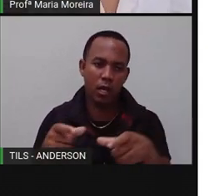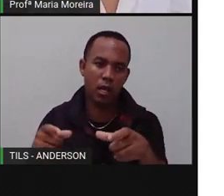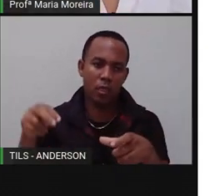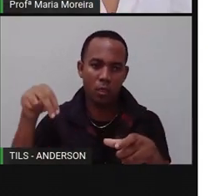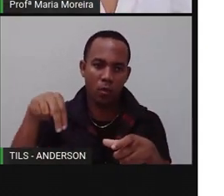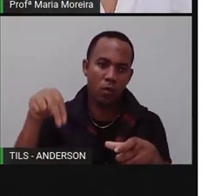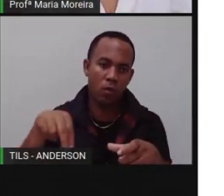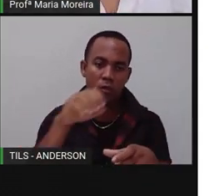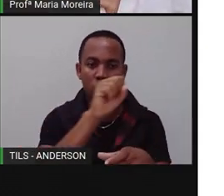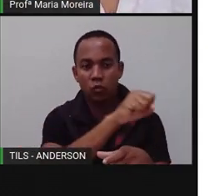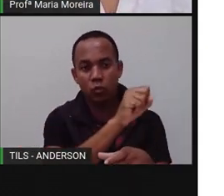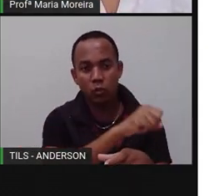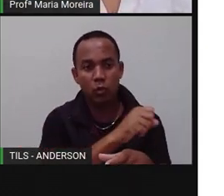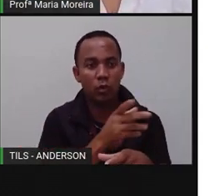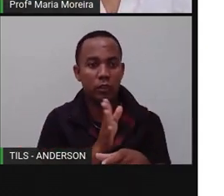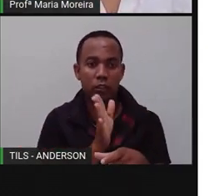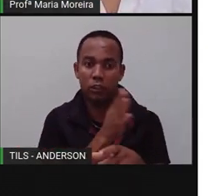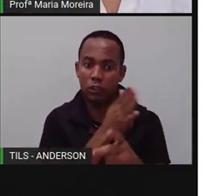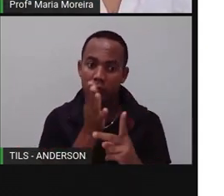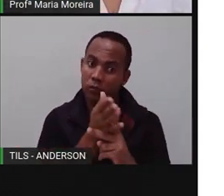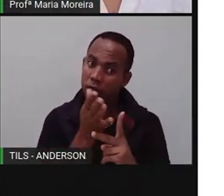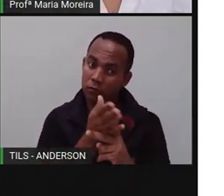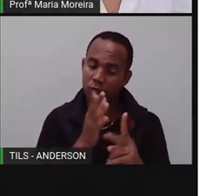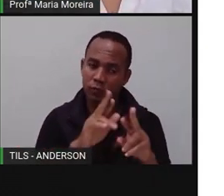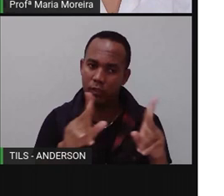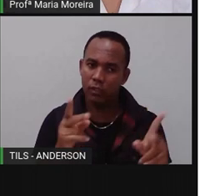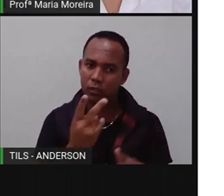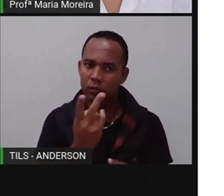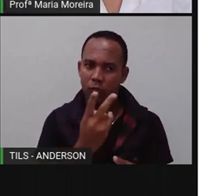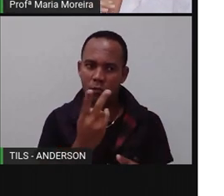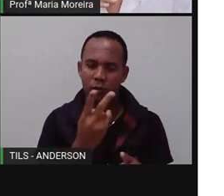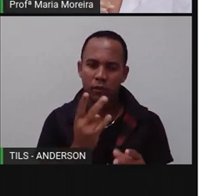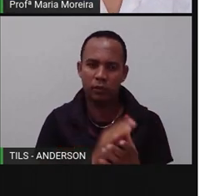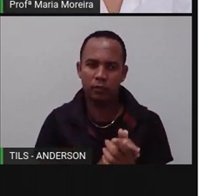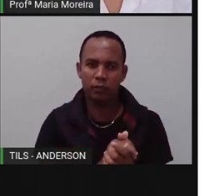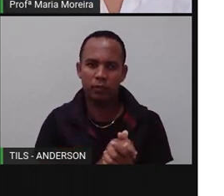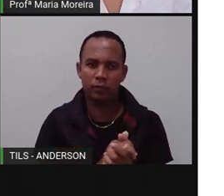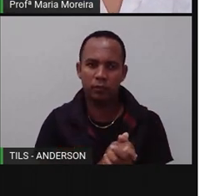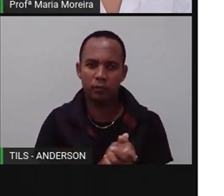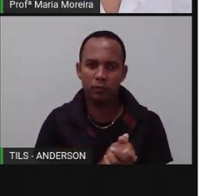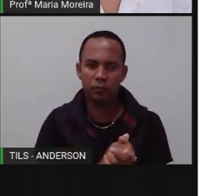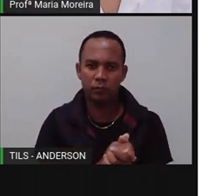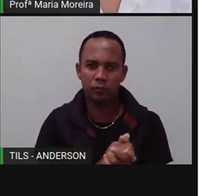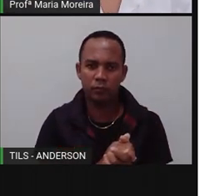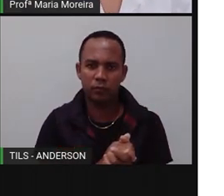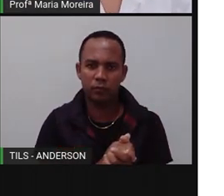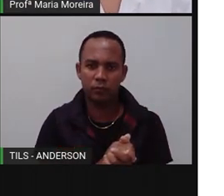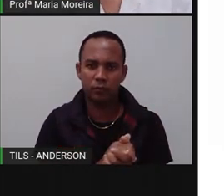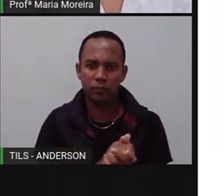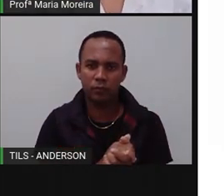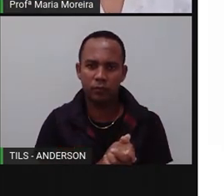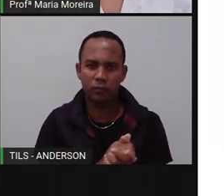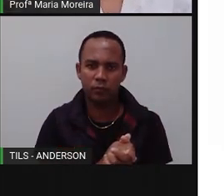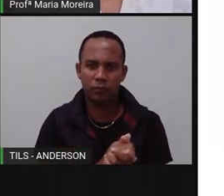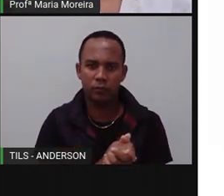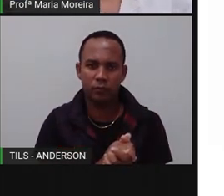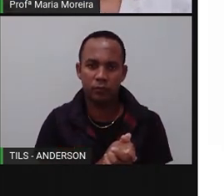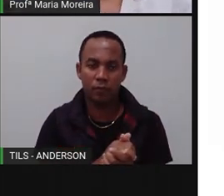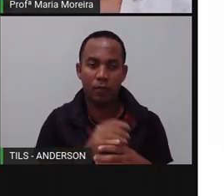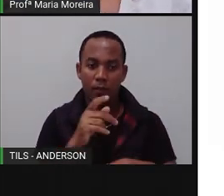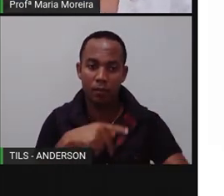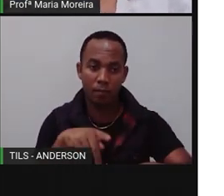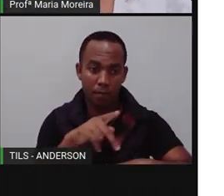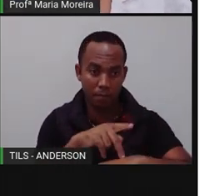norte, né? São duas Áfricas, a subsaariana, que é para baixo, e a islâmica, que está para cima. Mas, obviamente, os